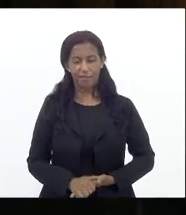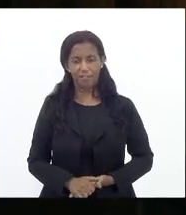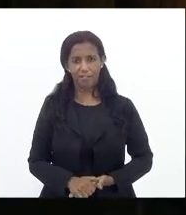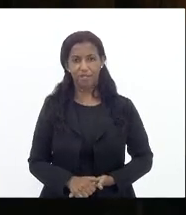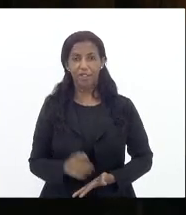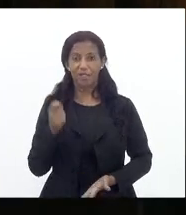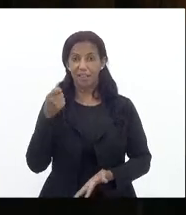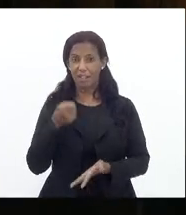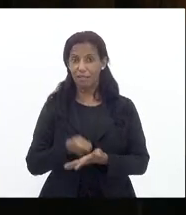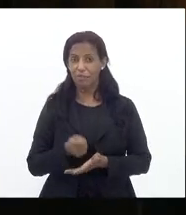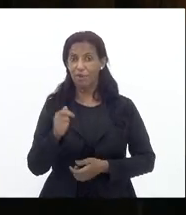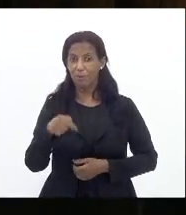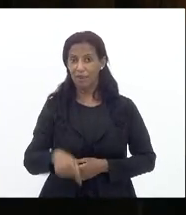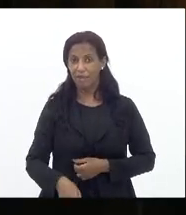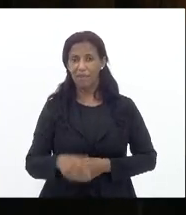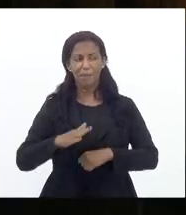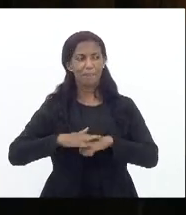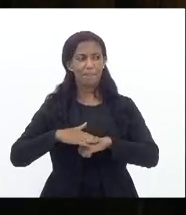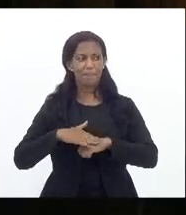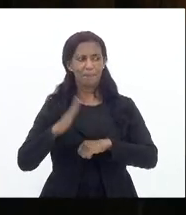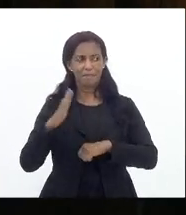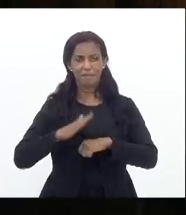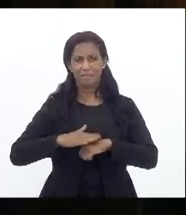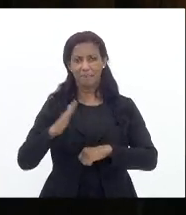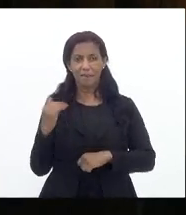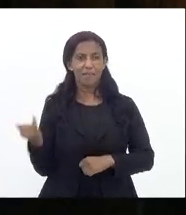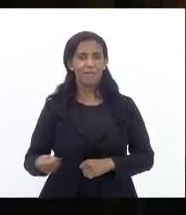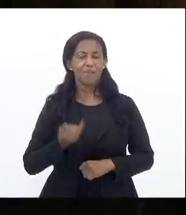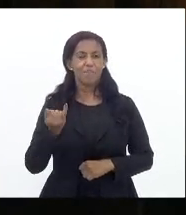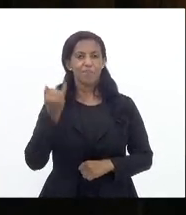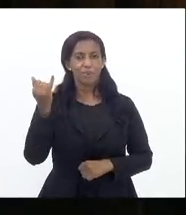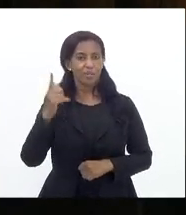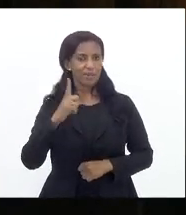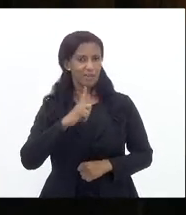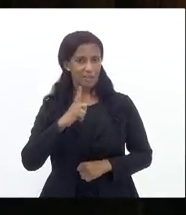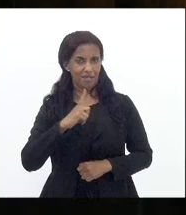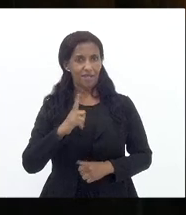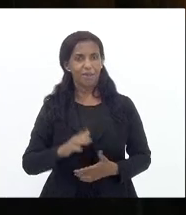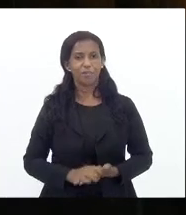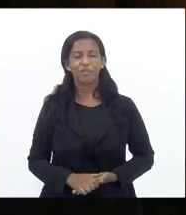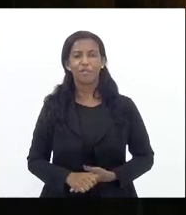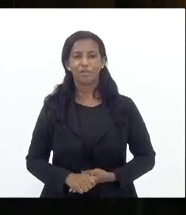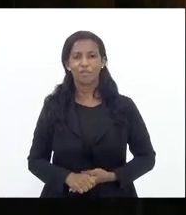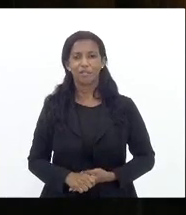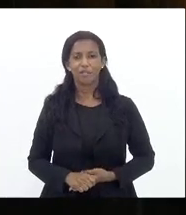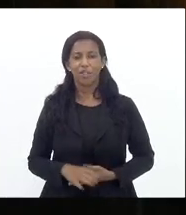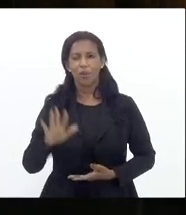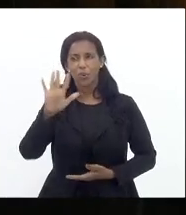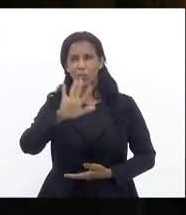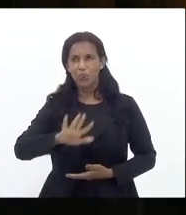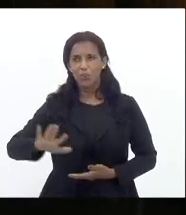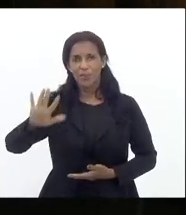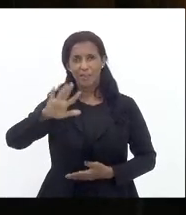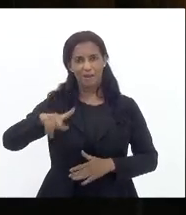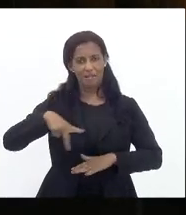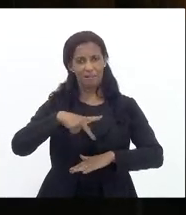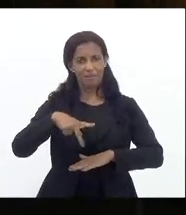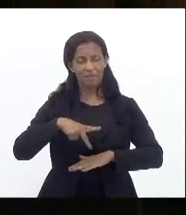reafirmo aqui mais do que nunca a importância que temos no cenário nacional